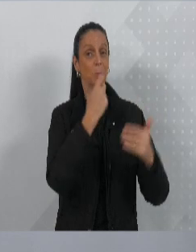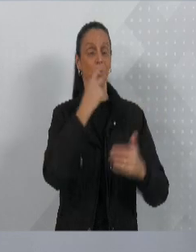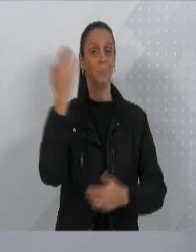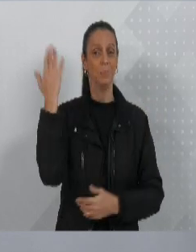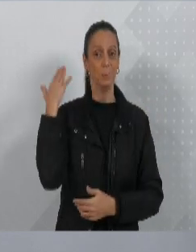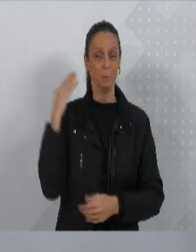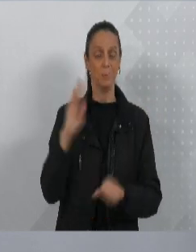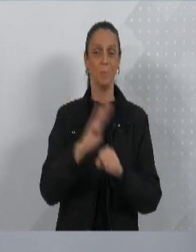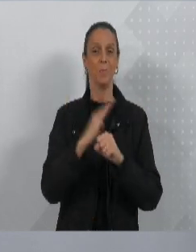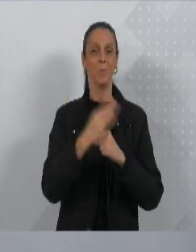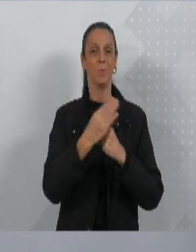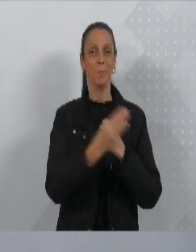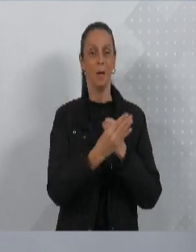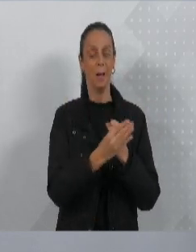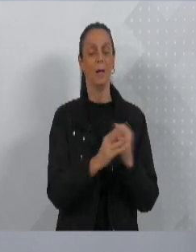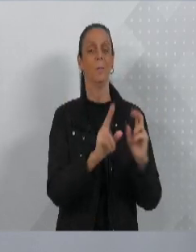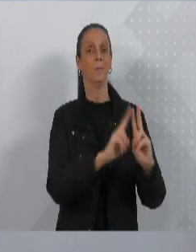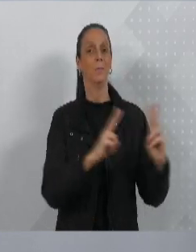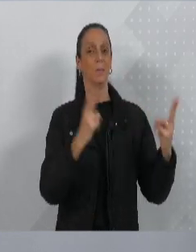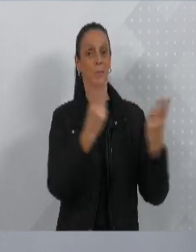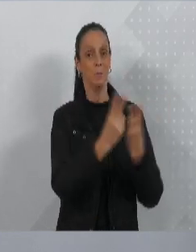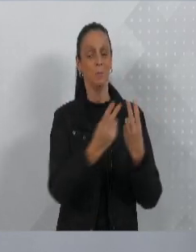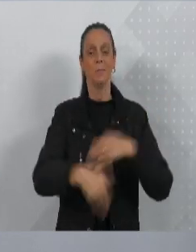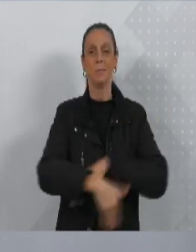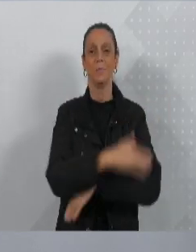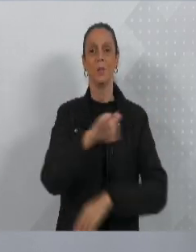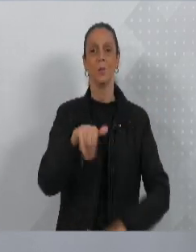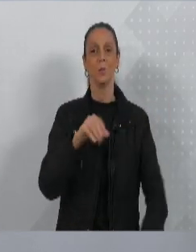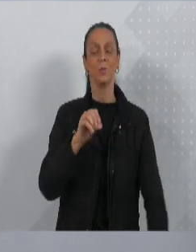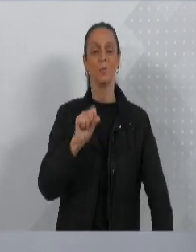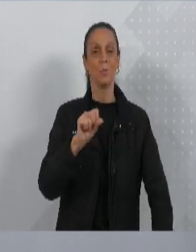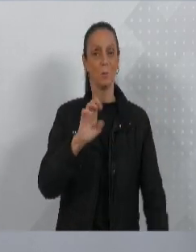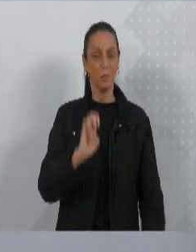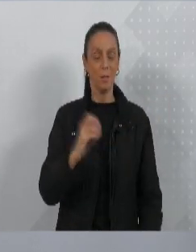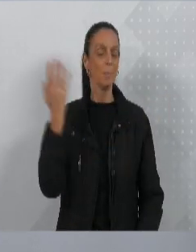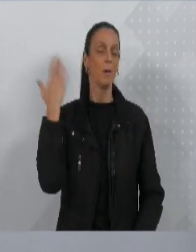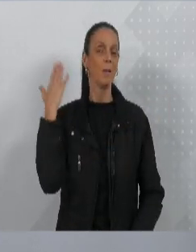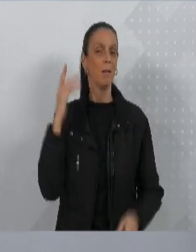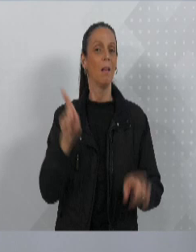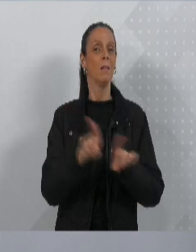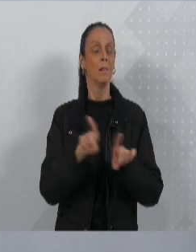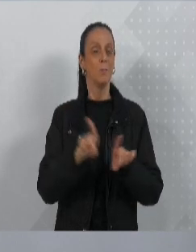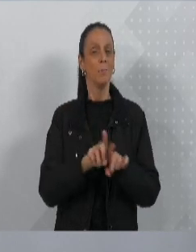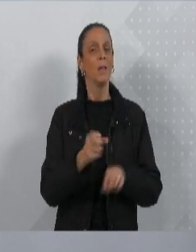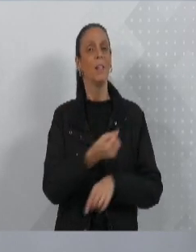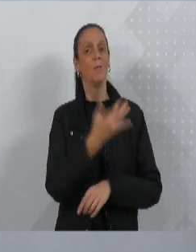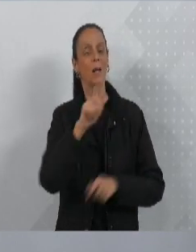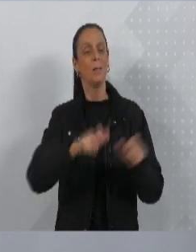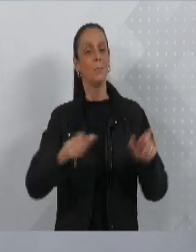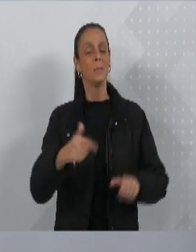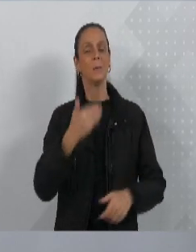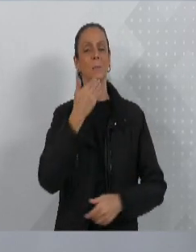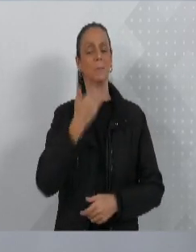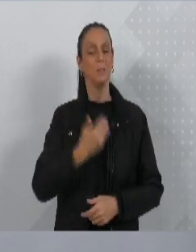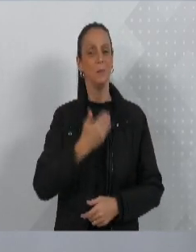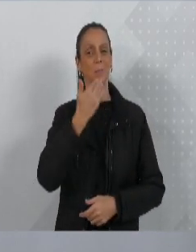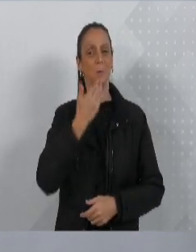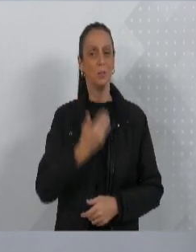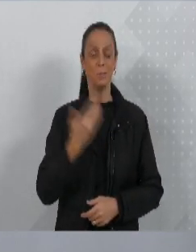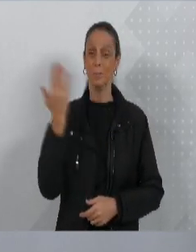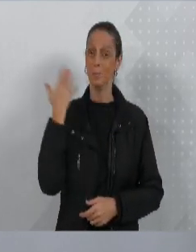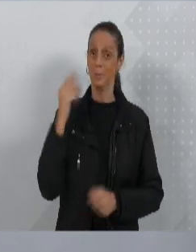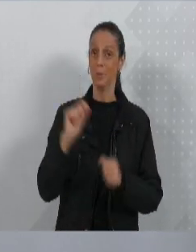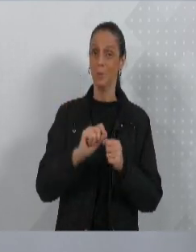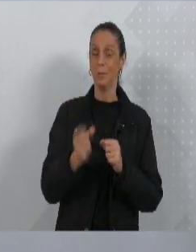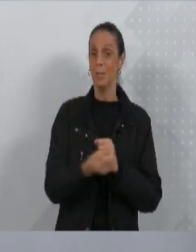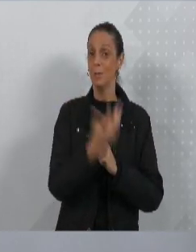nosso bairro da Velha, em relação à rua José Reuter, que também é uma reivindicação de muitos gabinetes. A gente fez inúmeras indicações